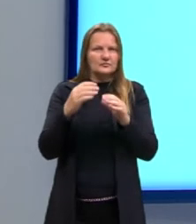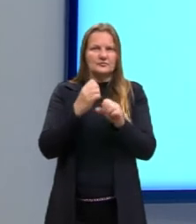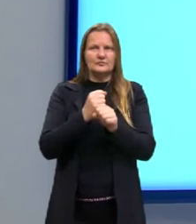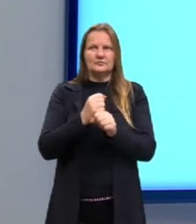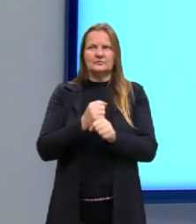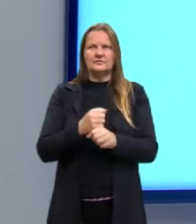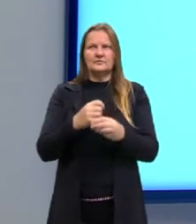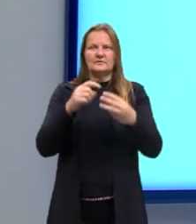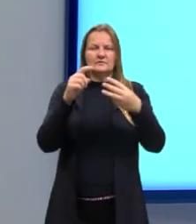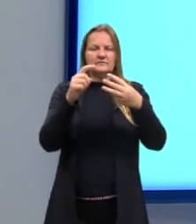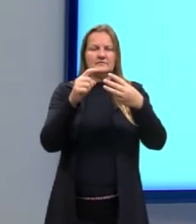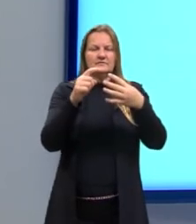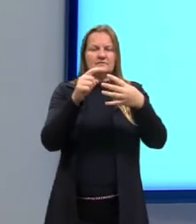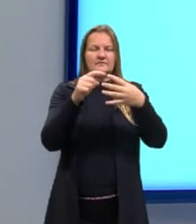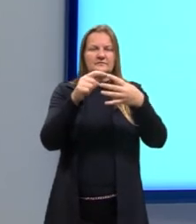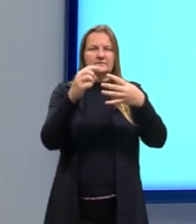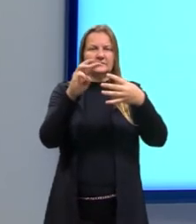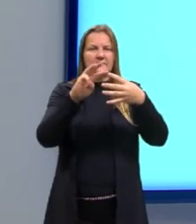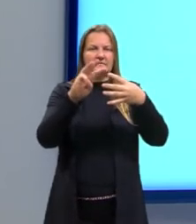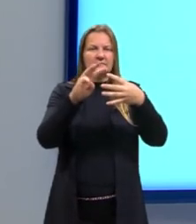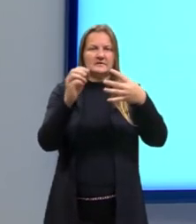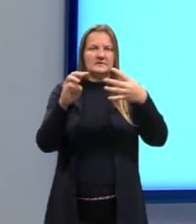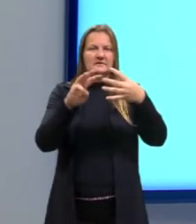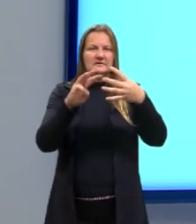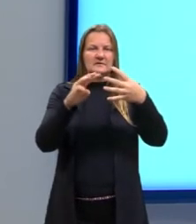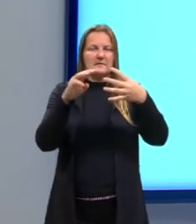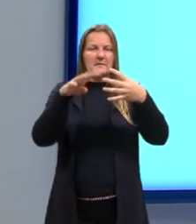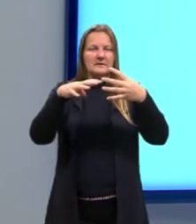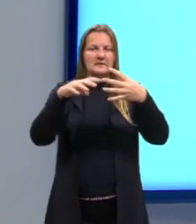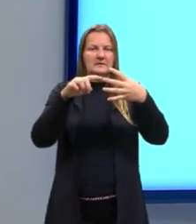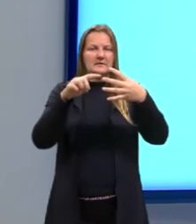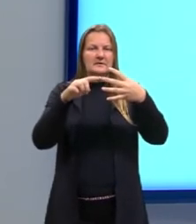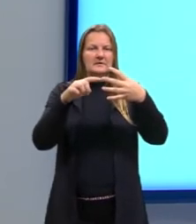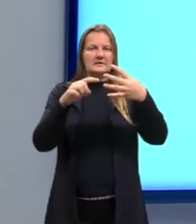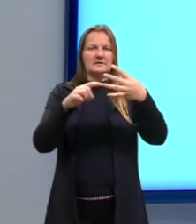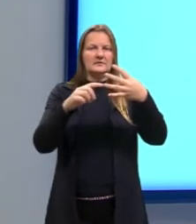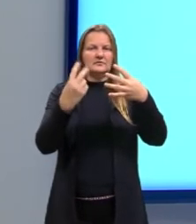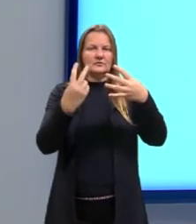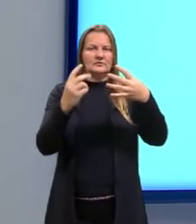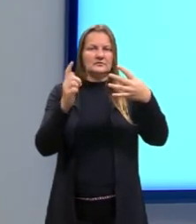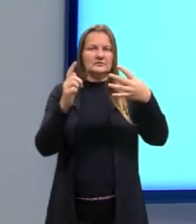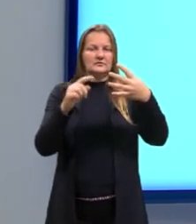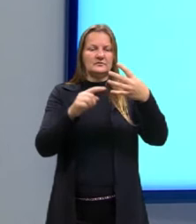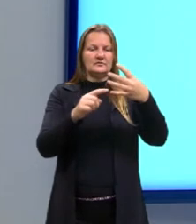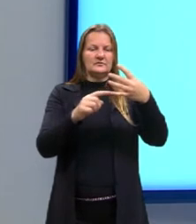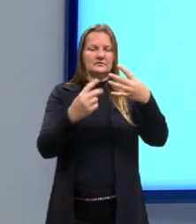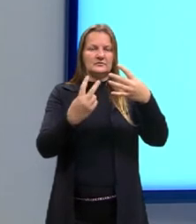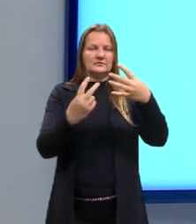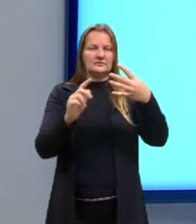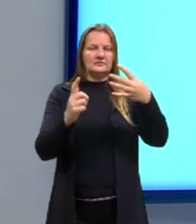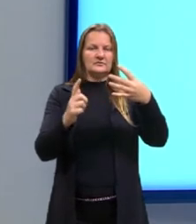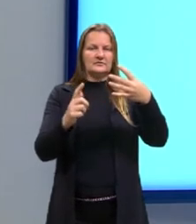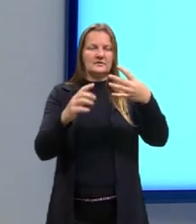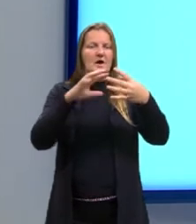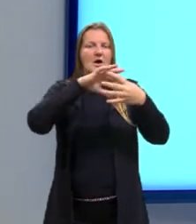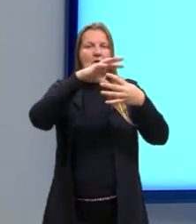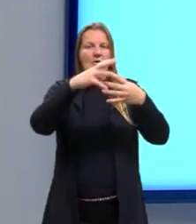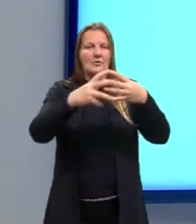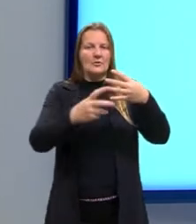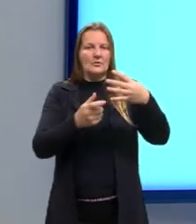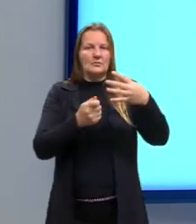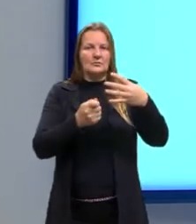Então, 3 de português, mais 3 de matemática, mais 2 de história, mais 2 de geografia.